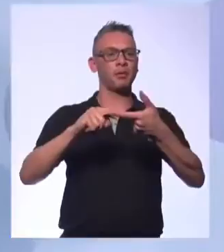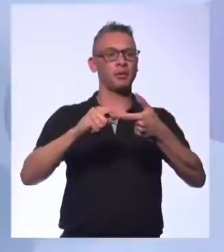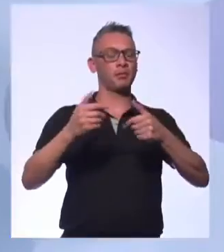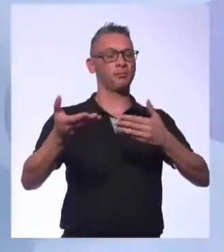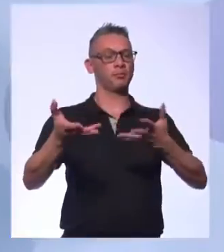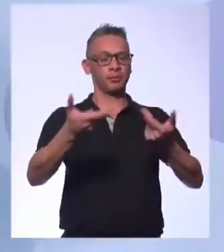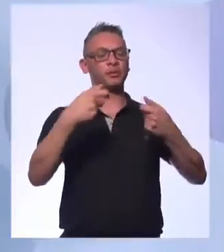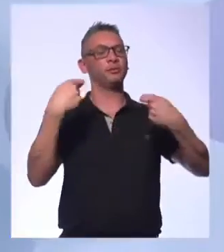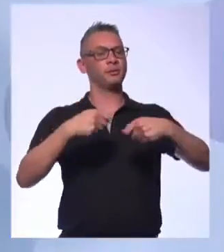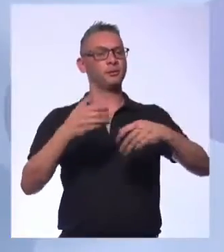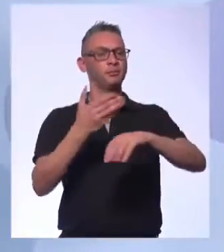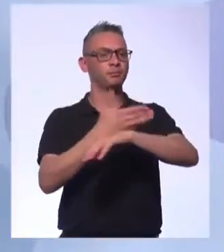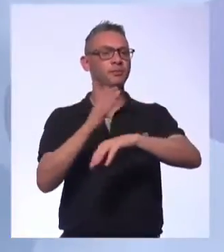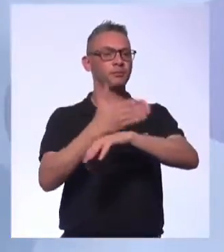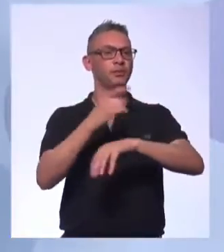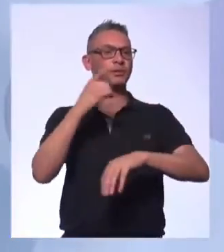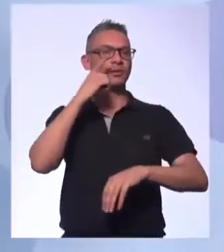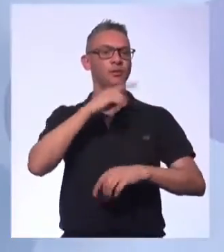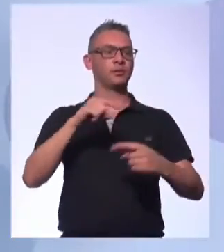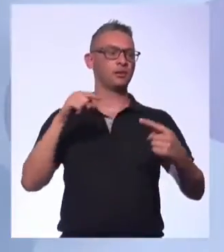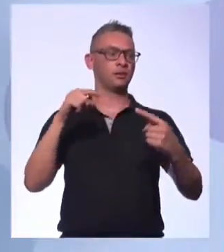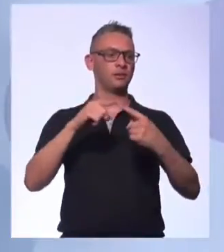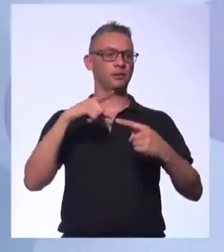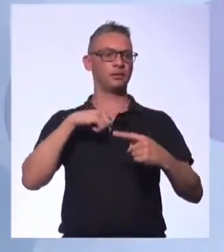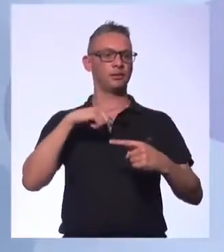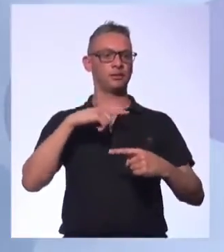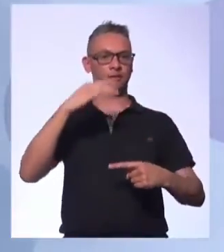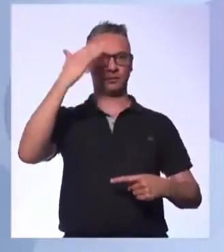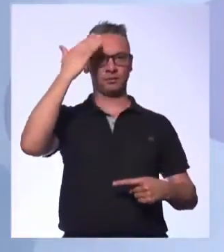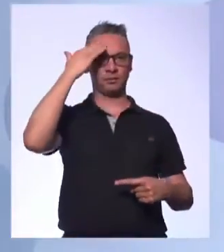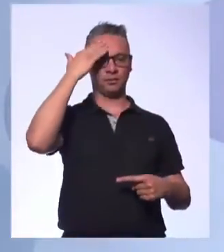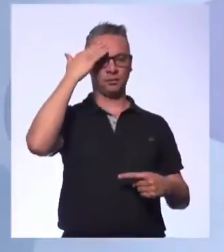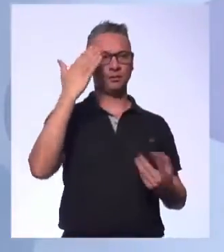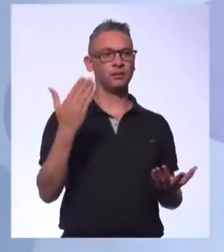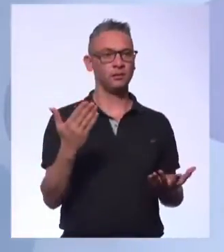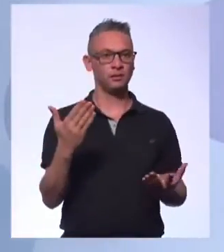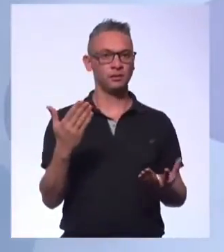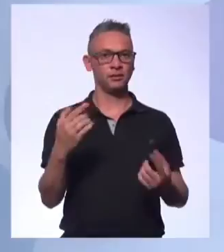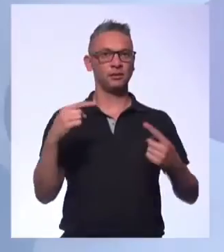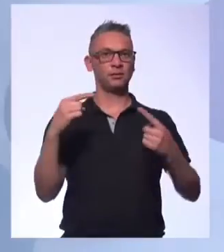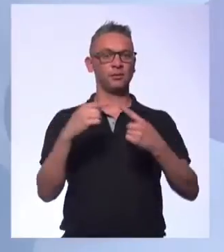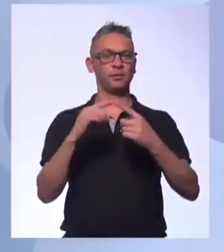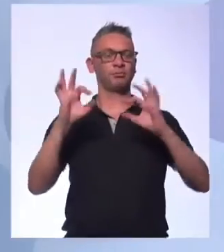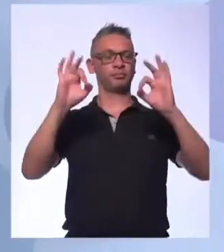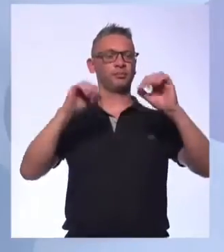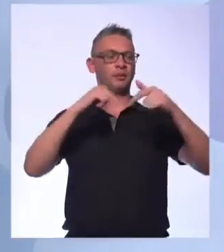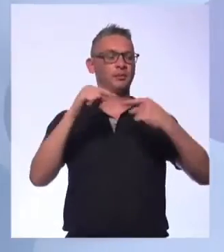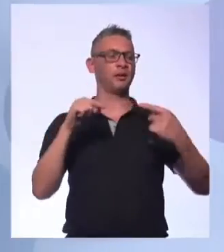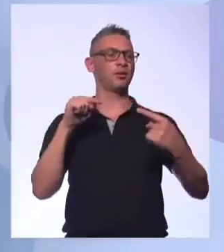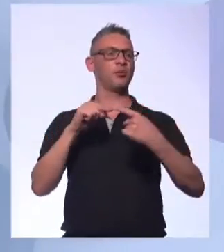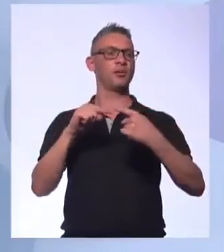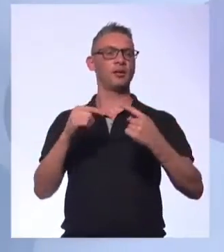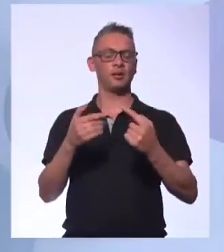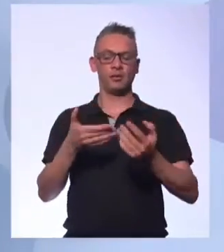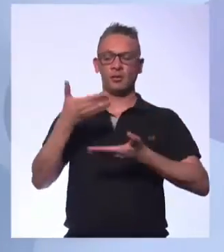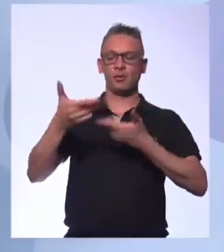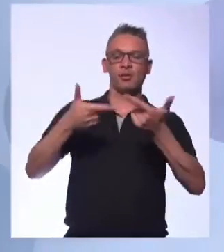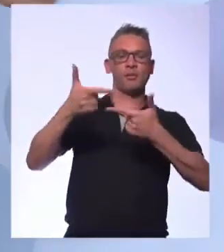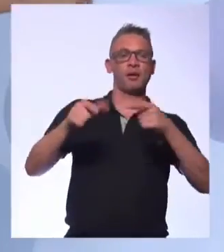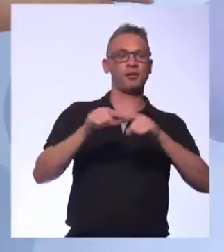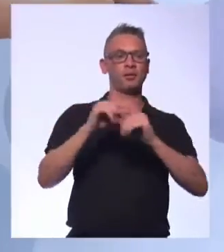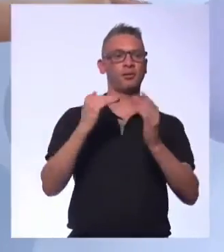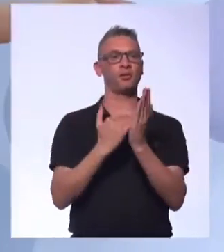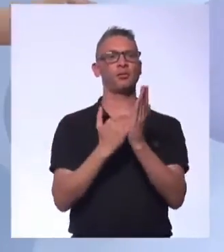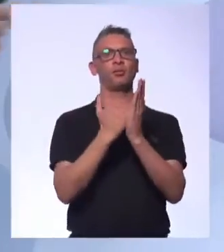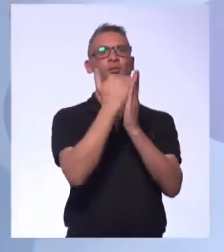outras qualificações, qualidades, para que ele venha se mantendo sempre o quê? Precioso para esse mercado. E ele mantém essa trabalhabilidade elevada.